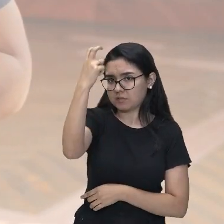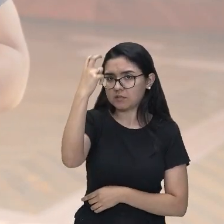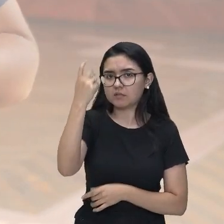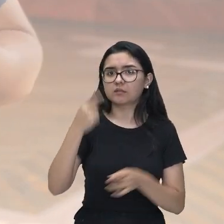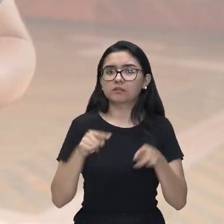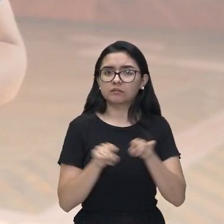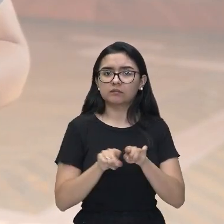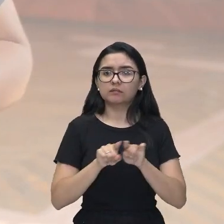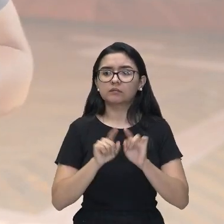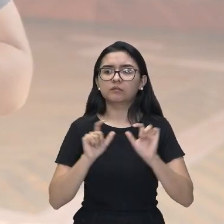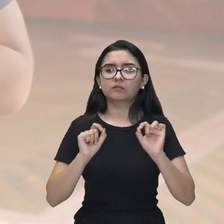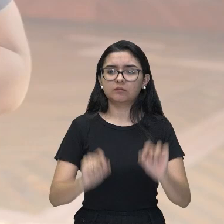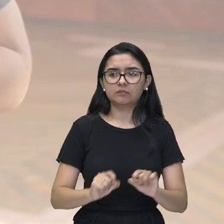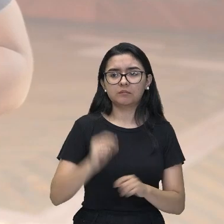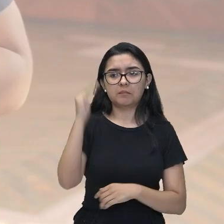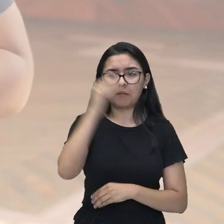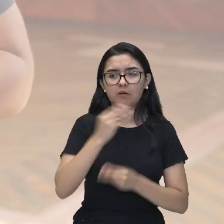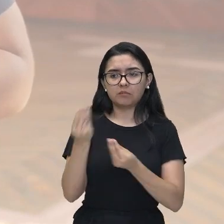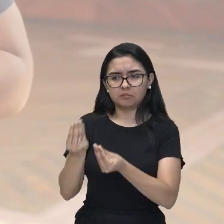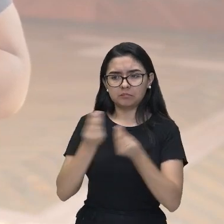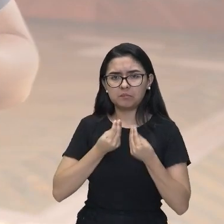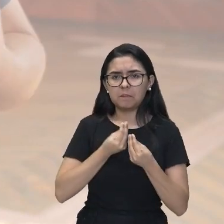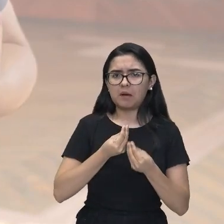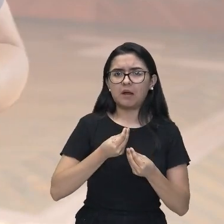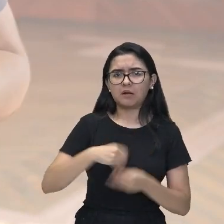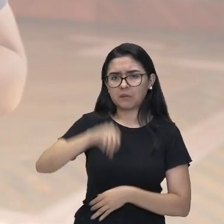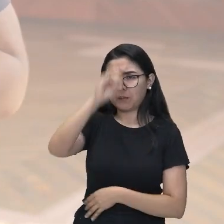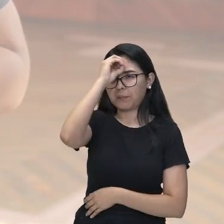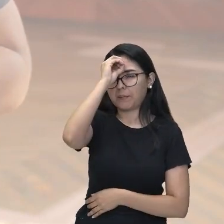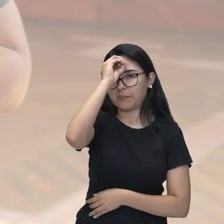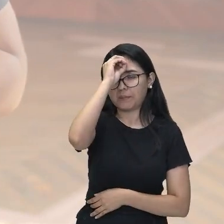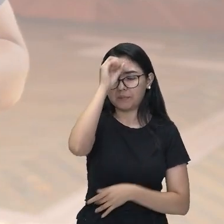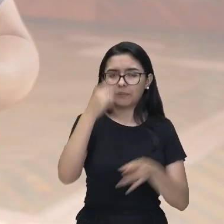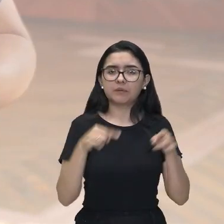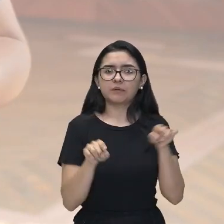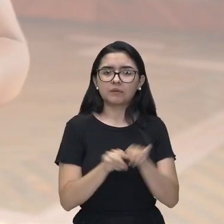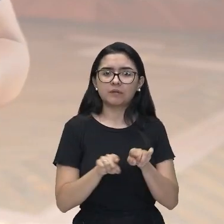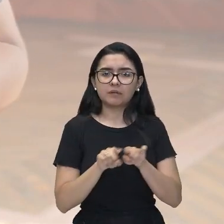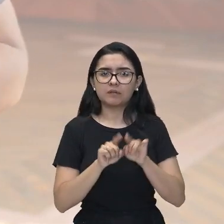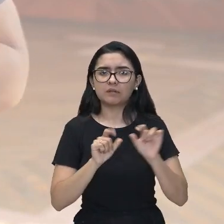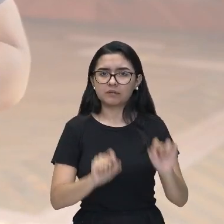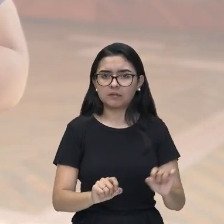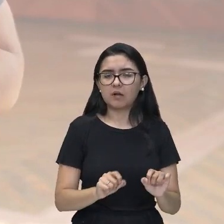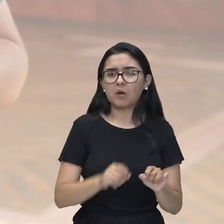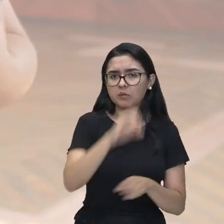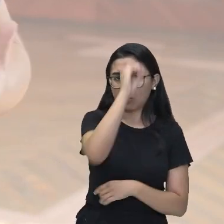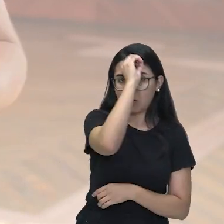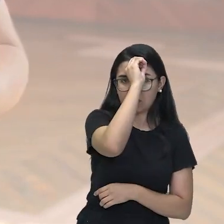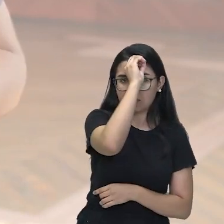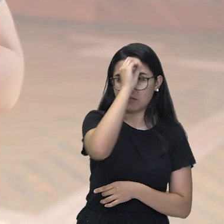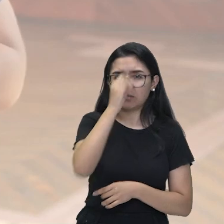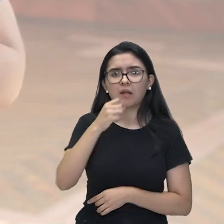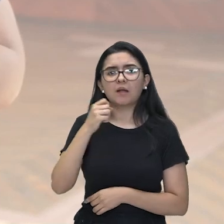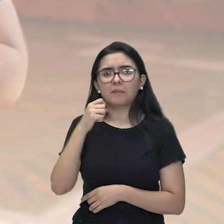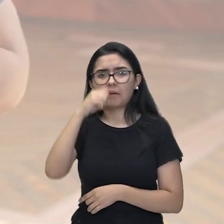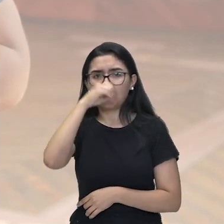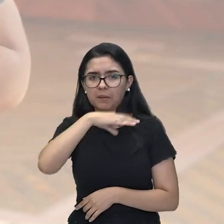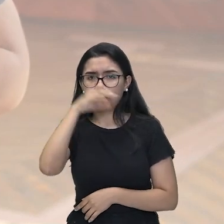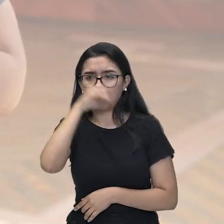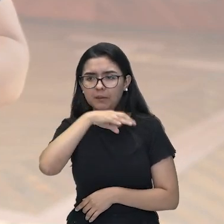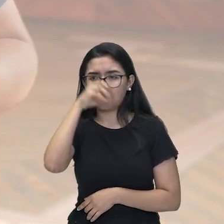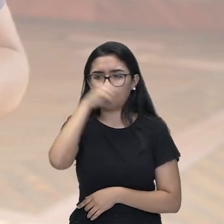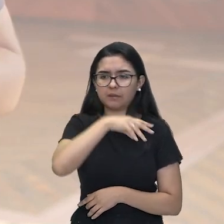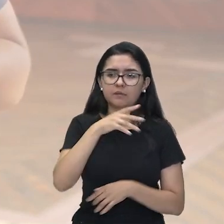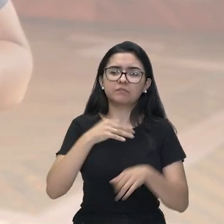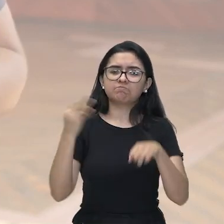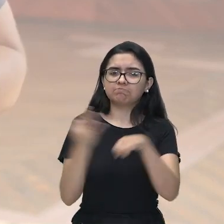entreguem. Isto, pois, ignorantes e canalha, se ficam por canalha e ignorantes, no sol das bestas arroerem a